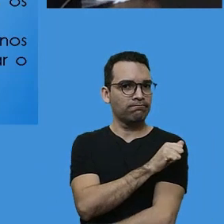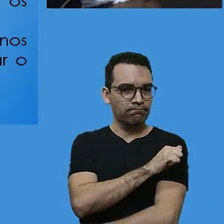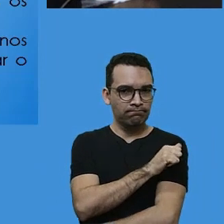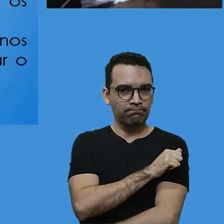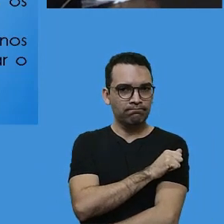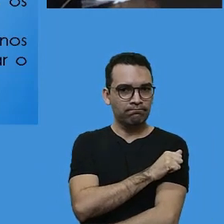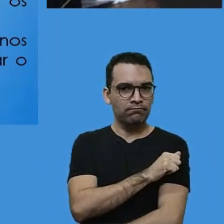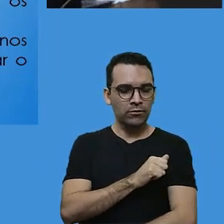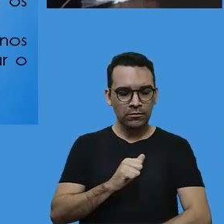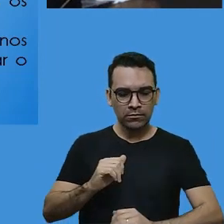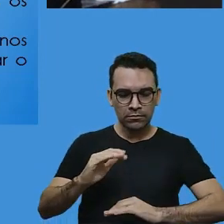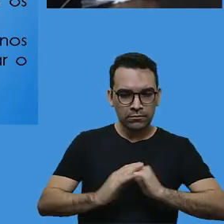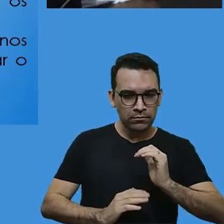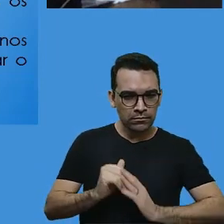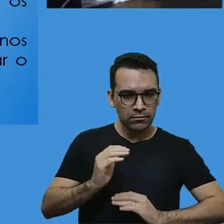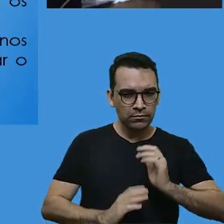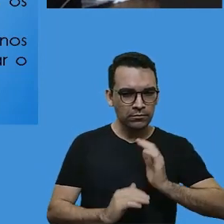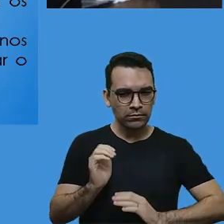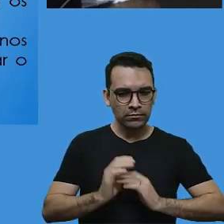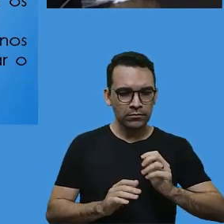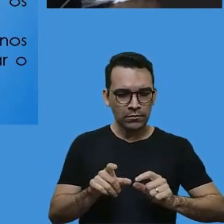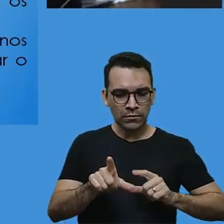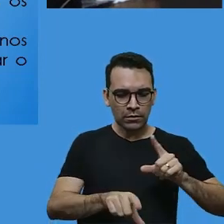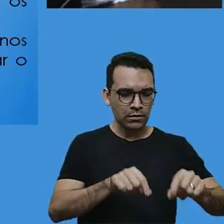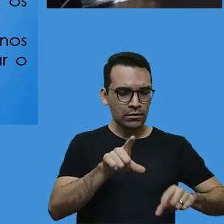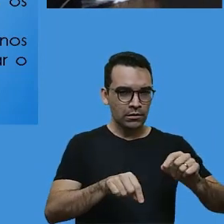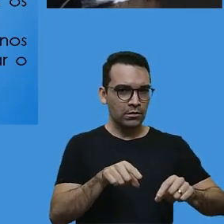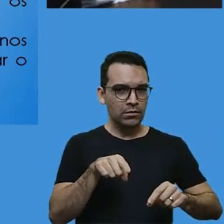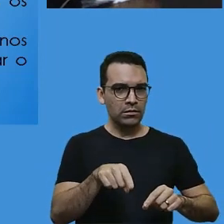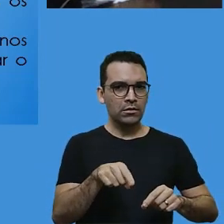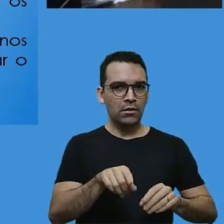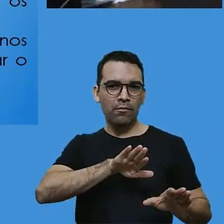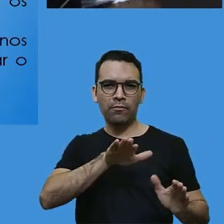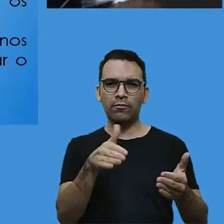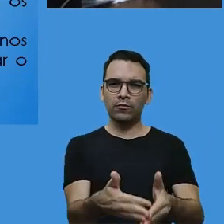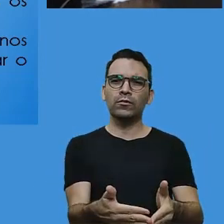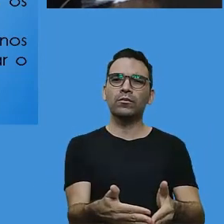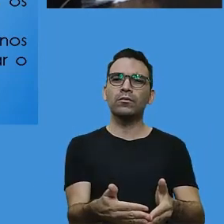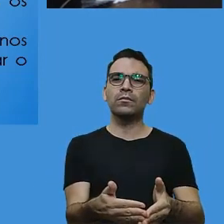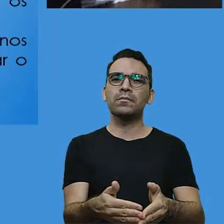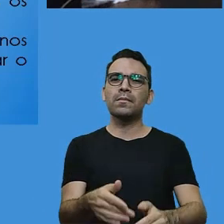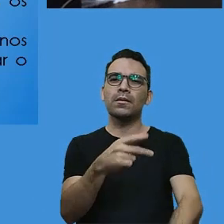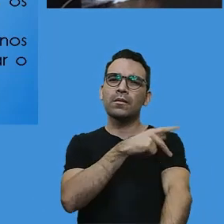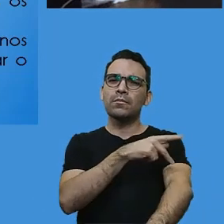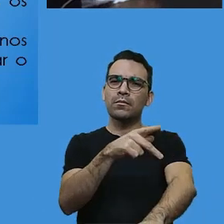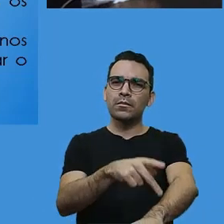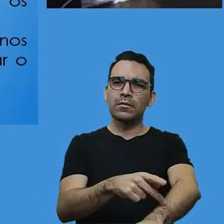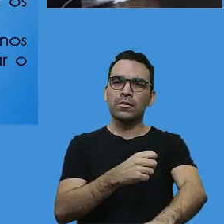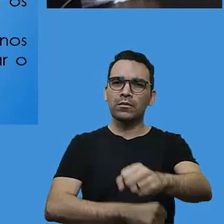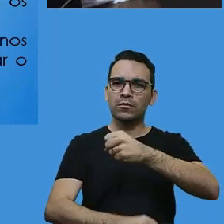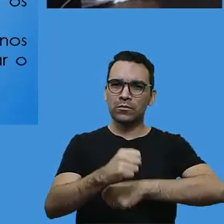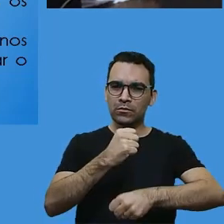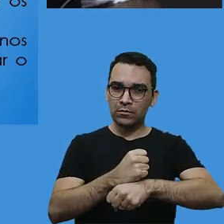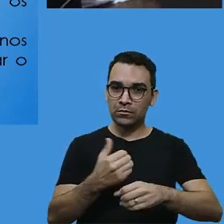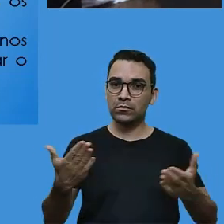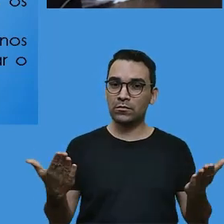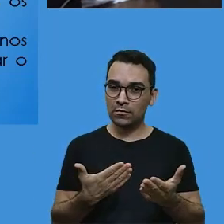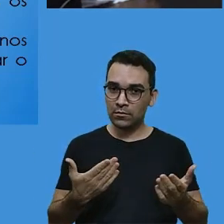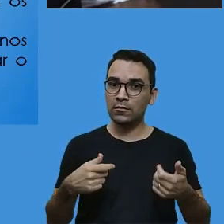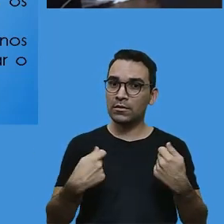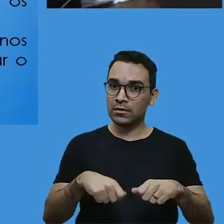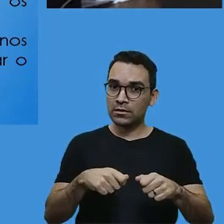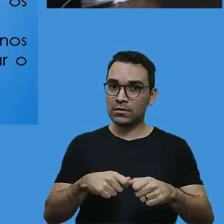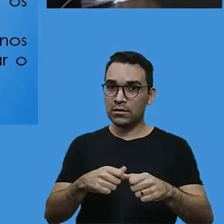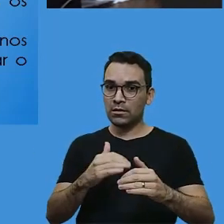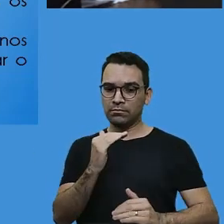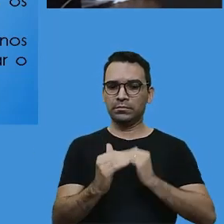selecionadas tiveram o foco do trabalho pedagógico do ano de 2021, para que os estudantes possam avançar